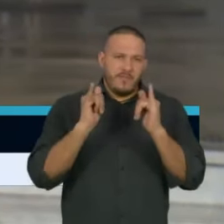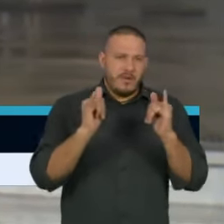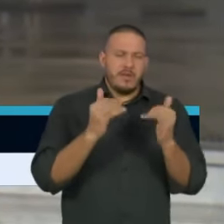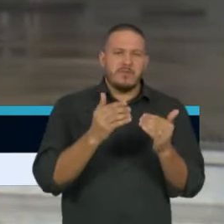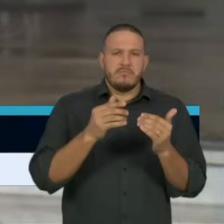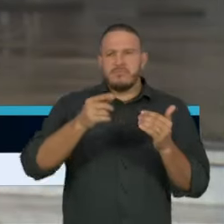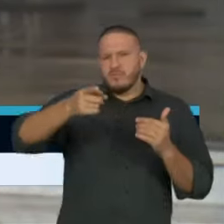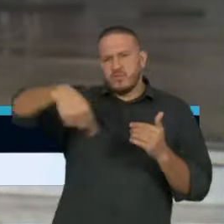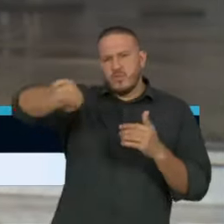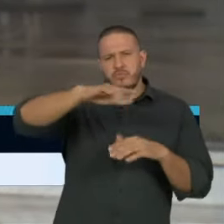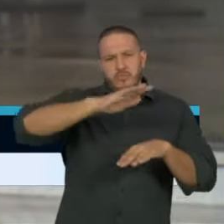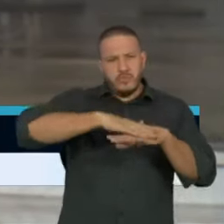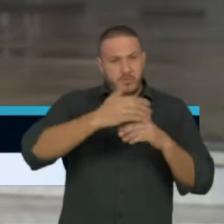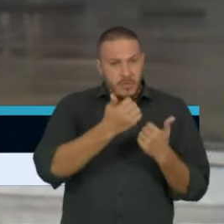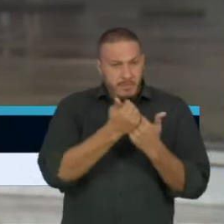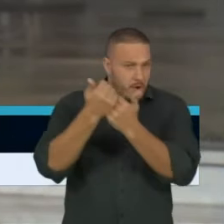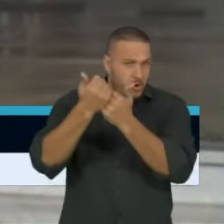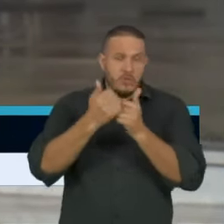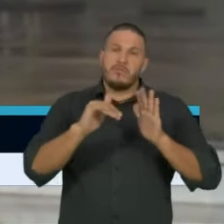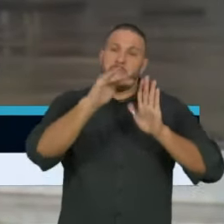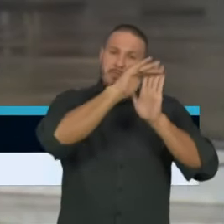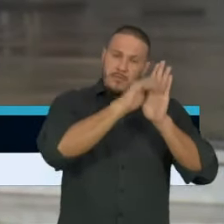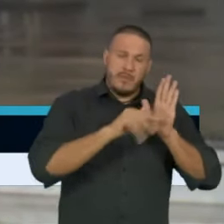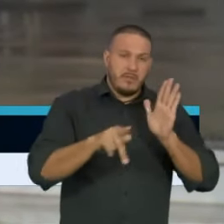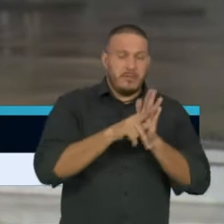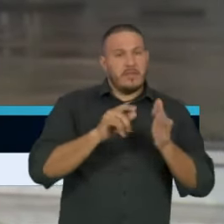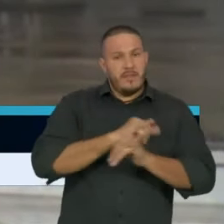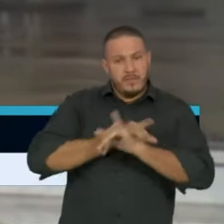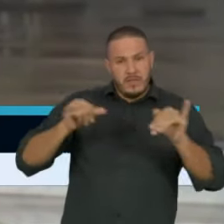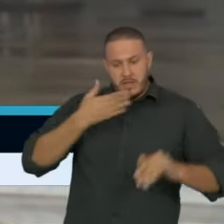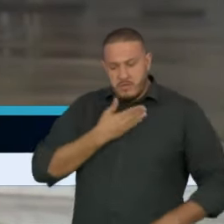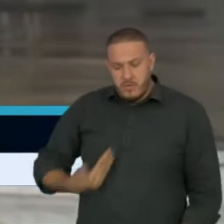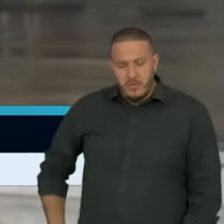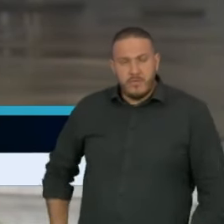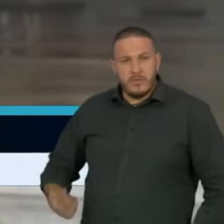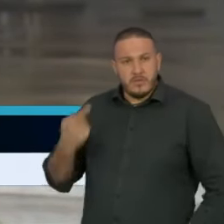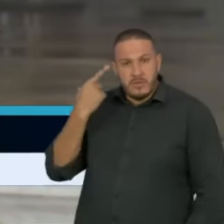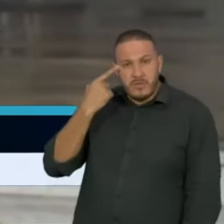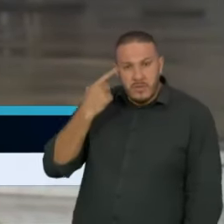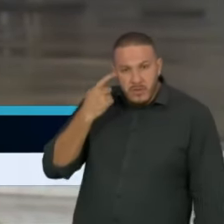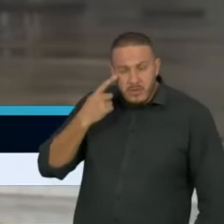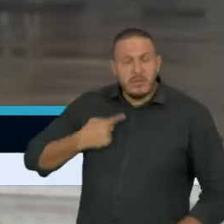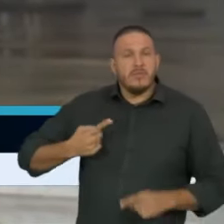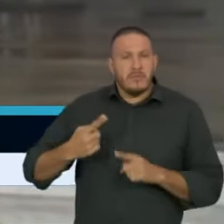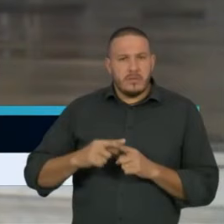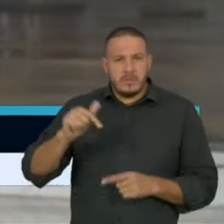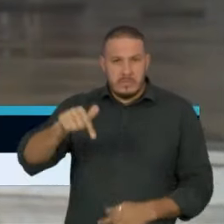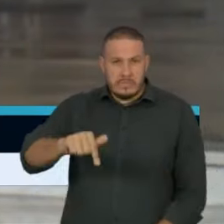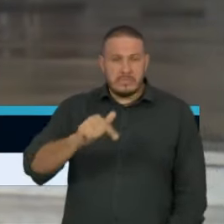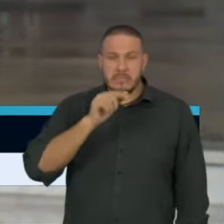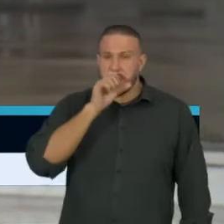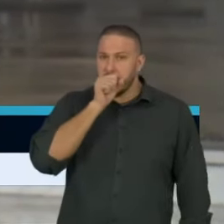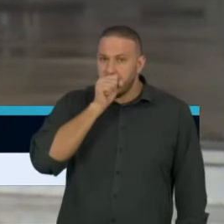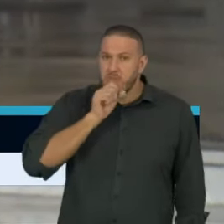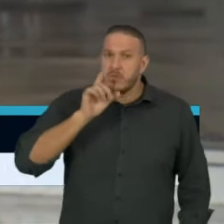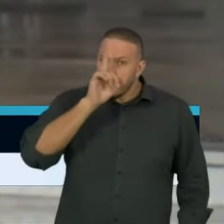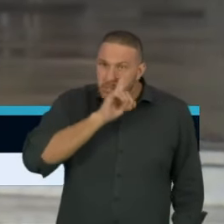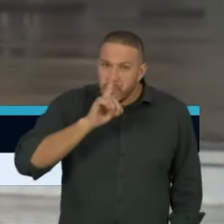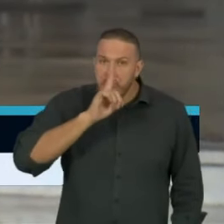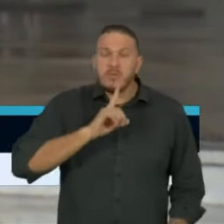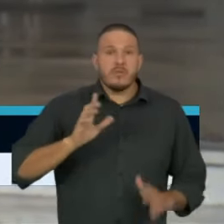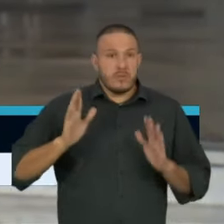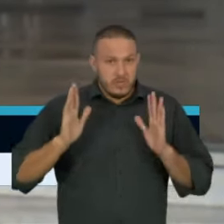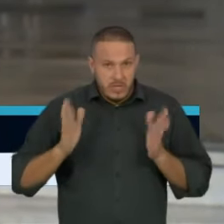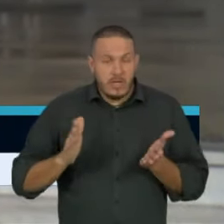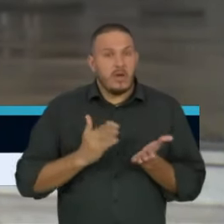medida do Governo do Estado, anunciada aqui pelo governador João Doria, porque nesse final de semana já começamos